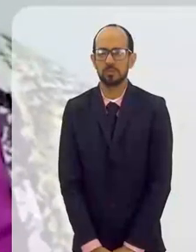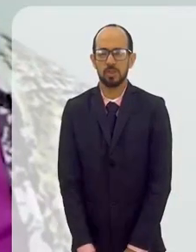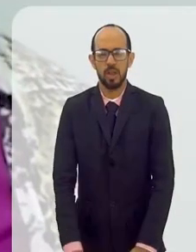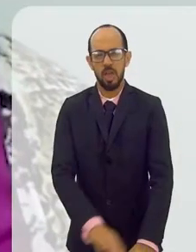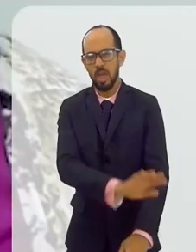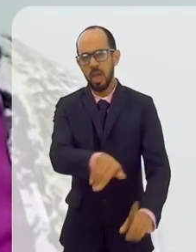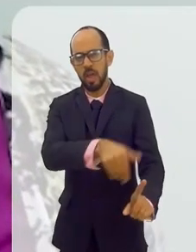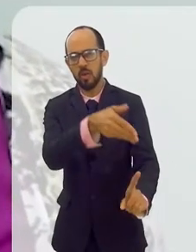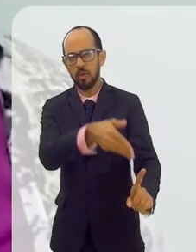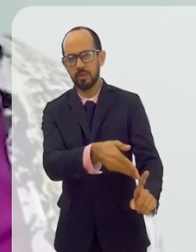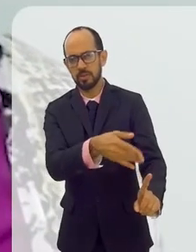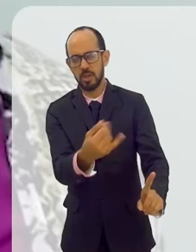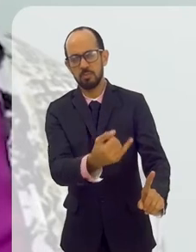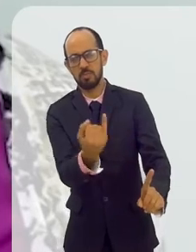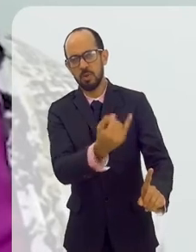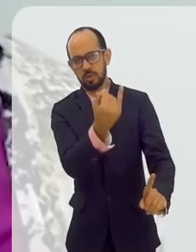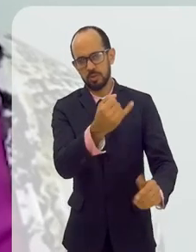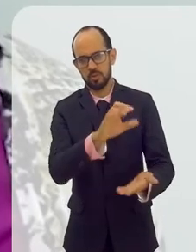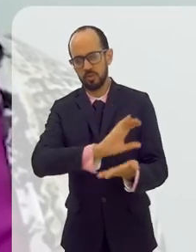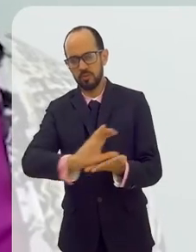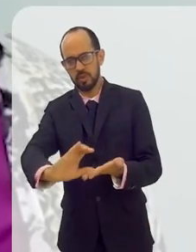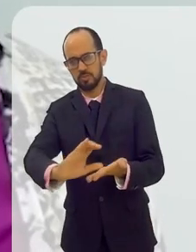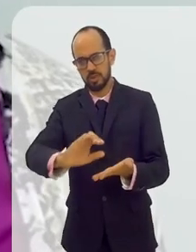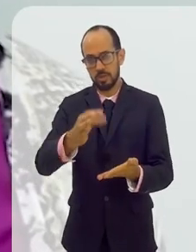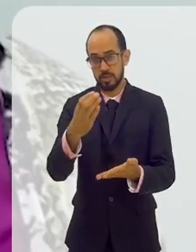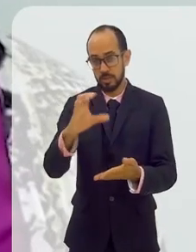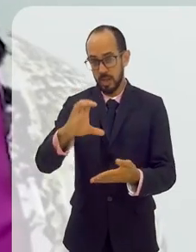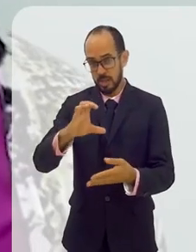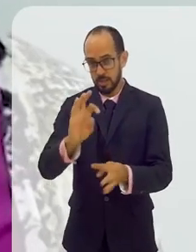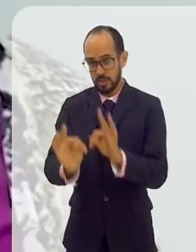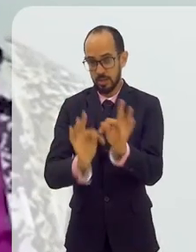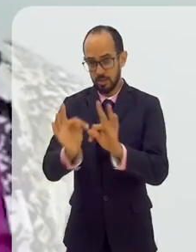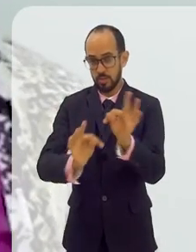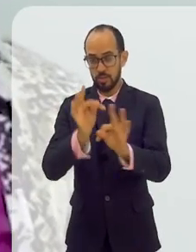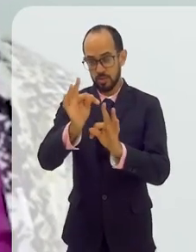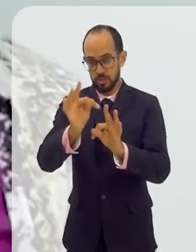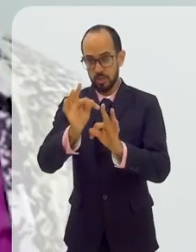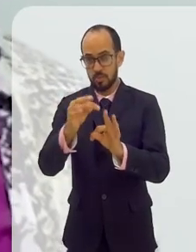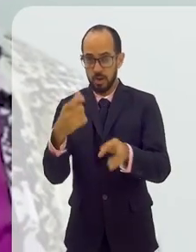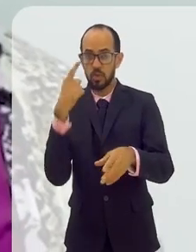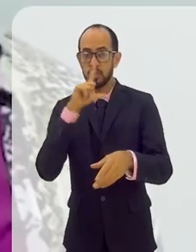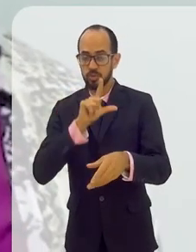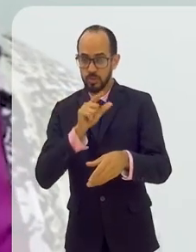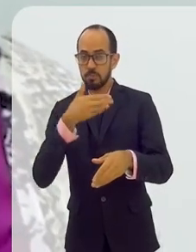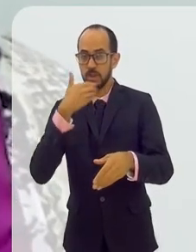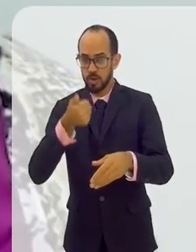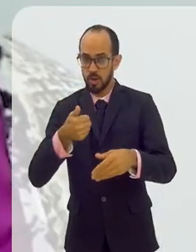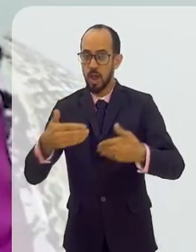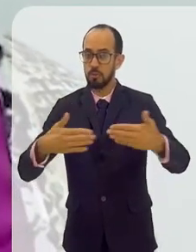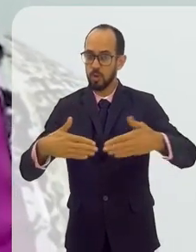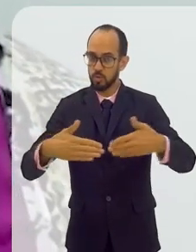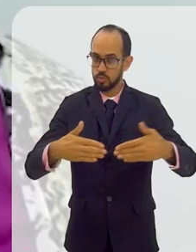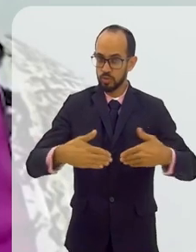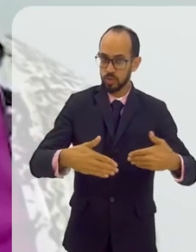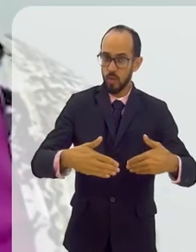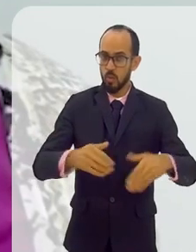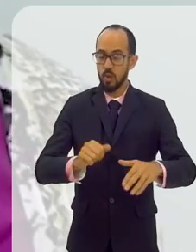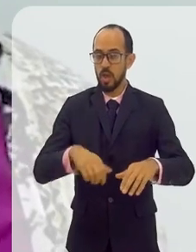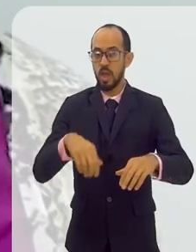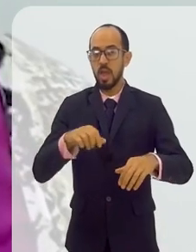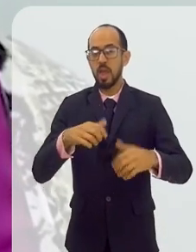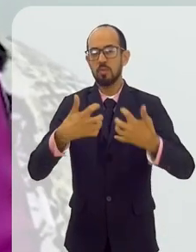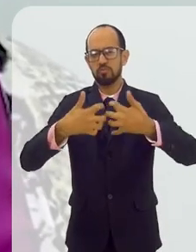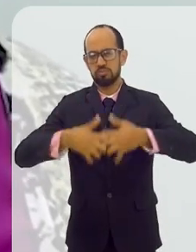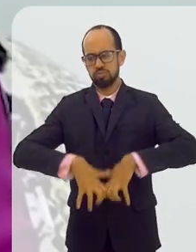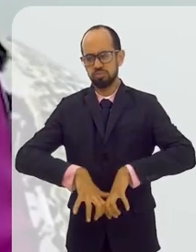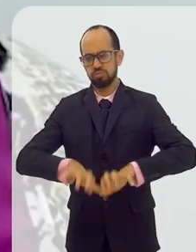Reconhecer a importância do investimento na ciência e tecnologia, reindustrializar, investir no complexo industrial da saúde,